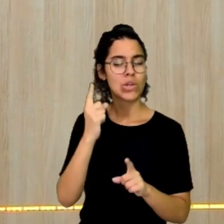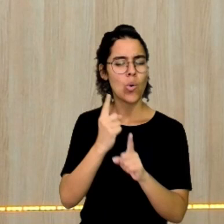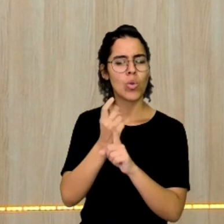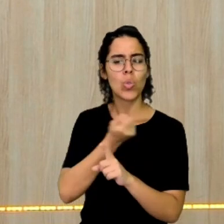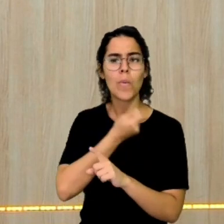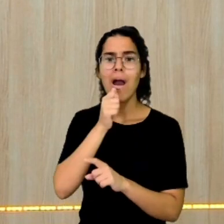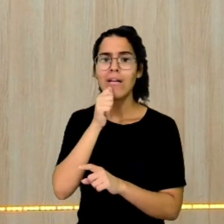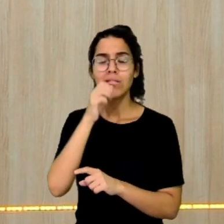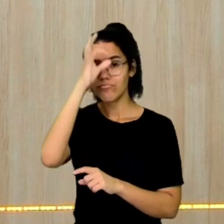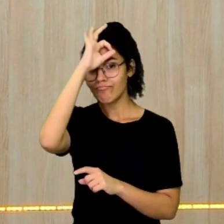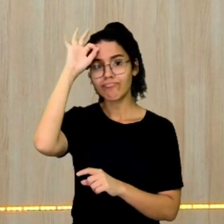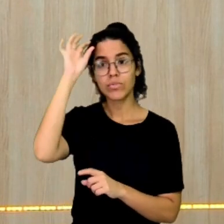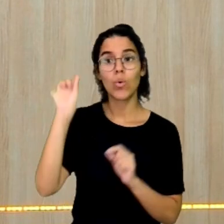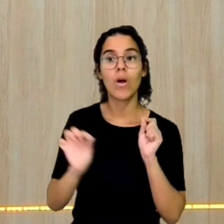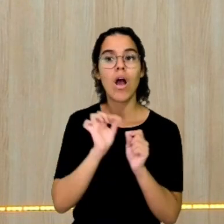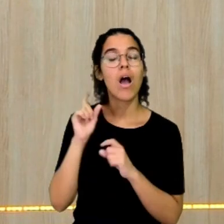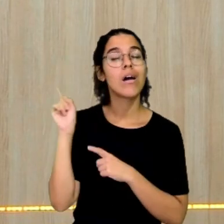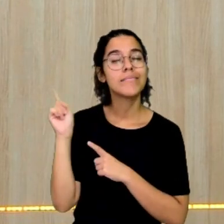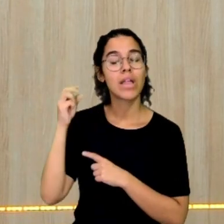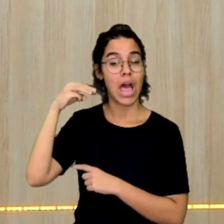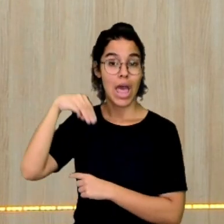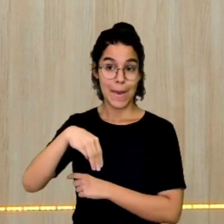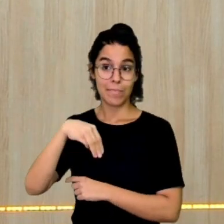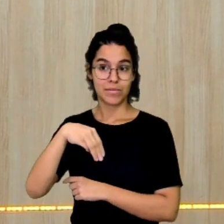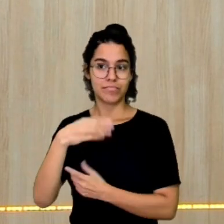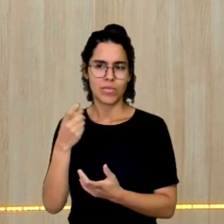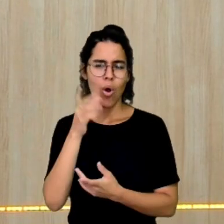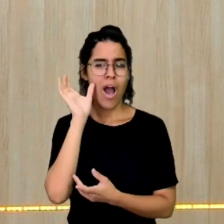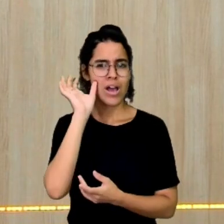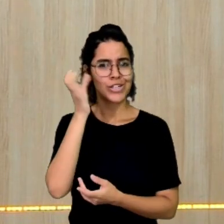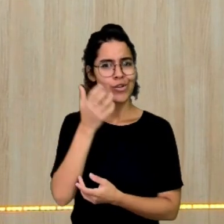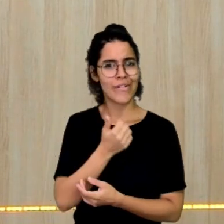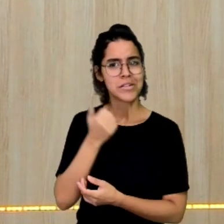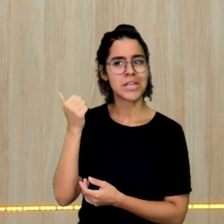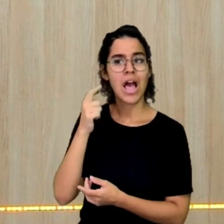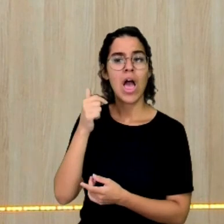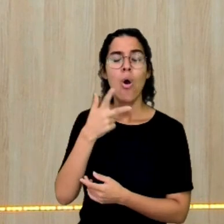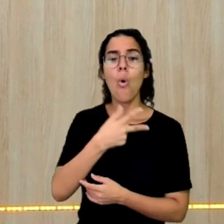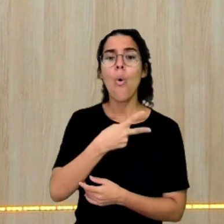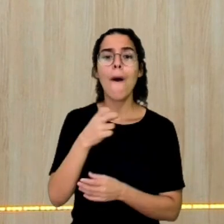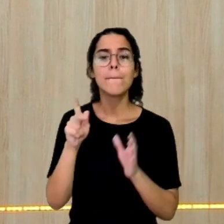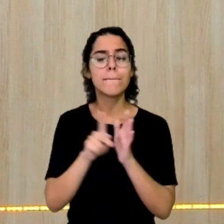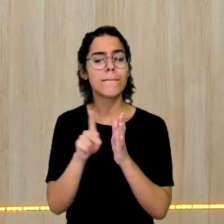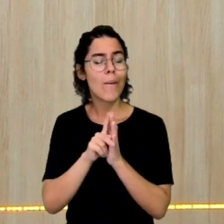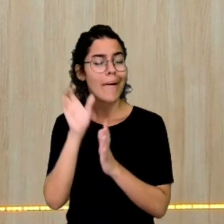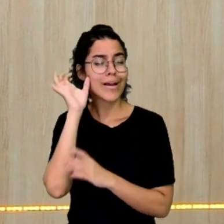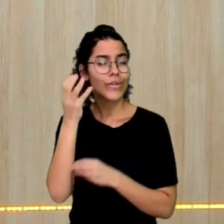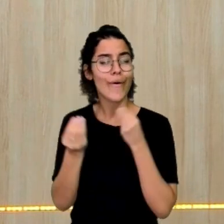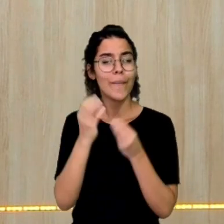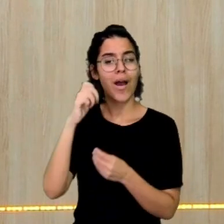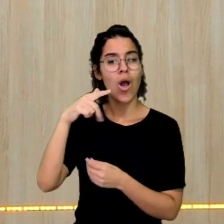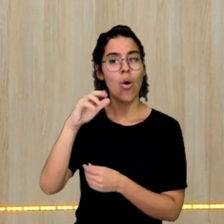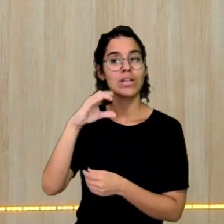que no caso aqui é o M. Para eu resolver uma inequação, gente, é igual eu resolver uma equação. Eu tenho